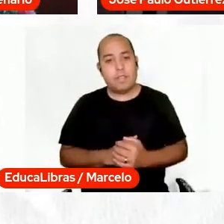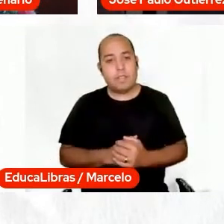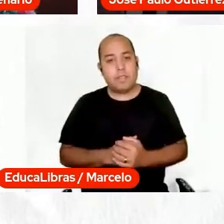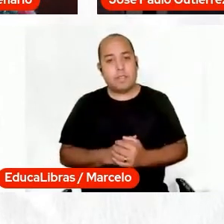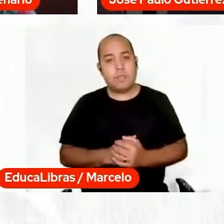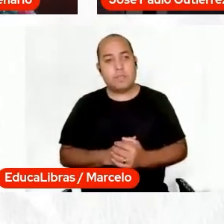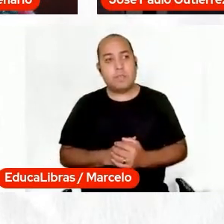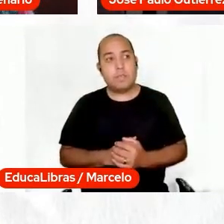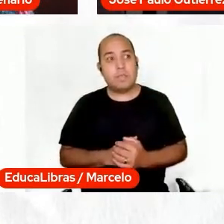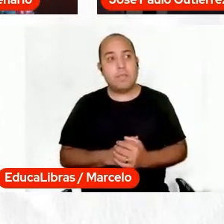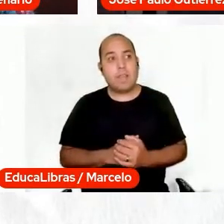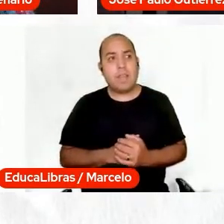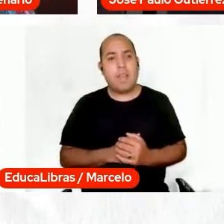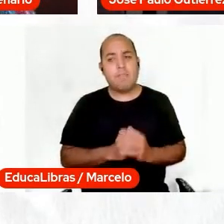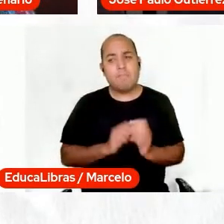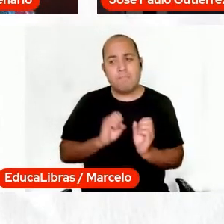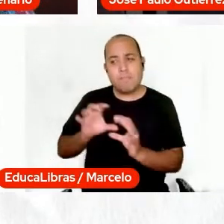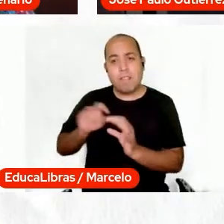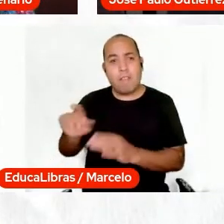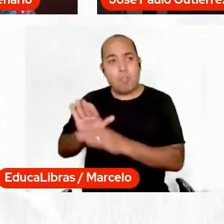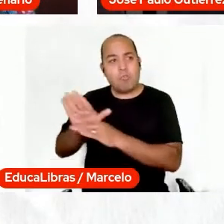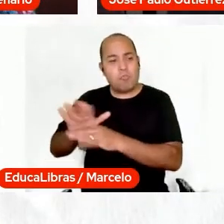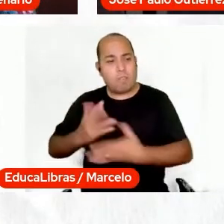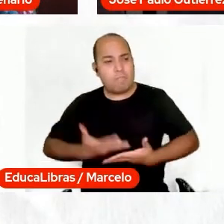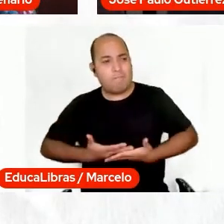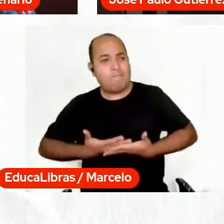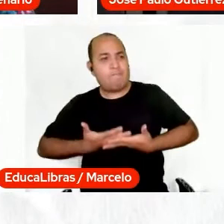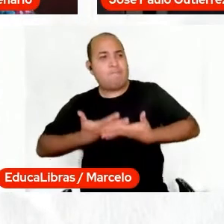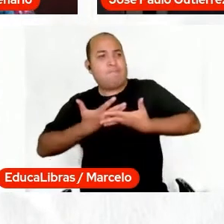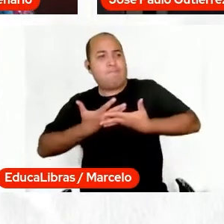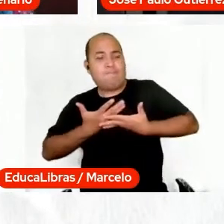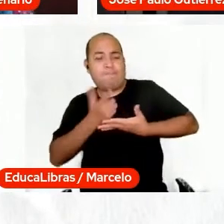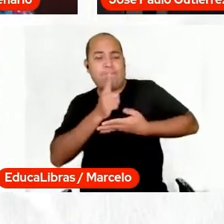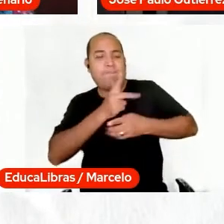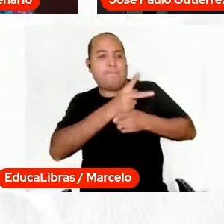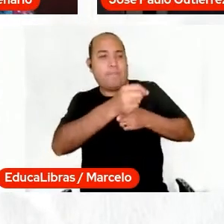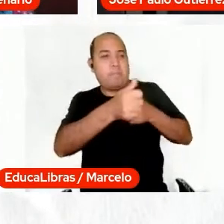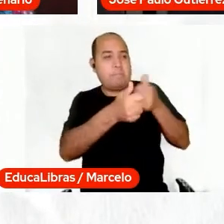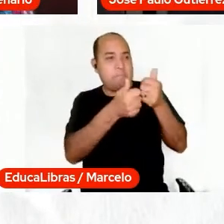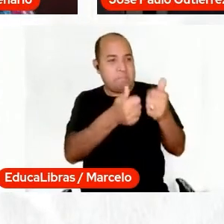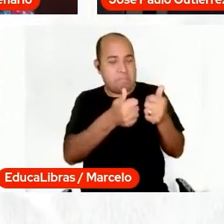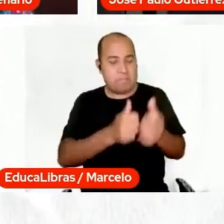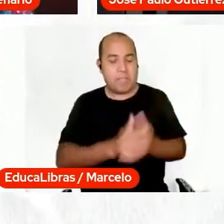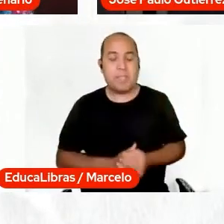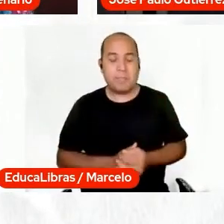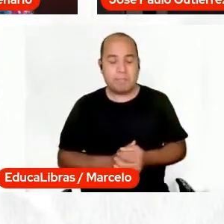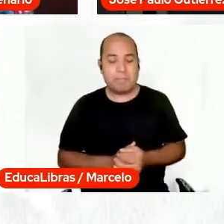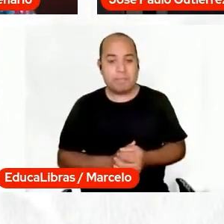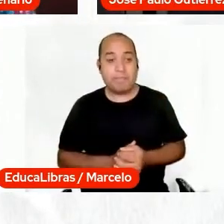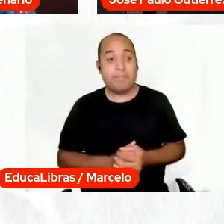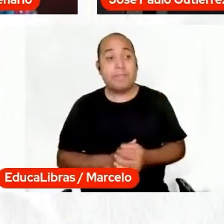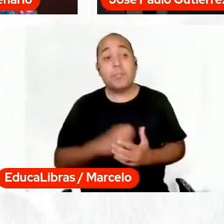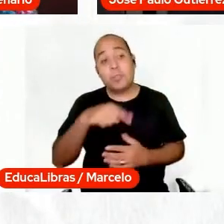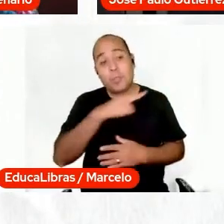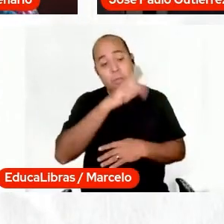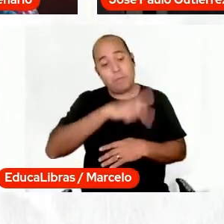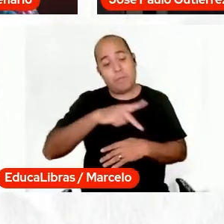vitamina para eles, para eles conseguirem ser vitoriosos na vida, e a gente tem ela nas nossas mãos.